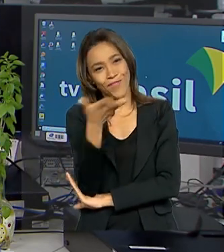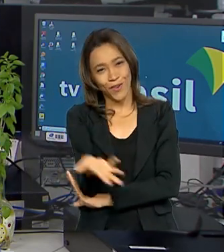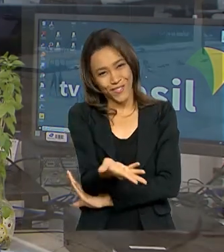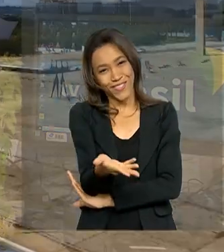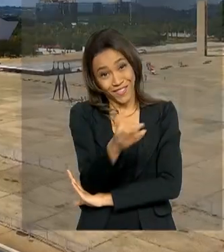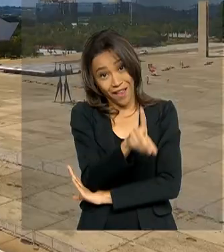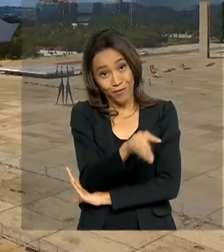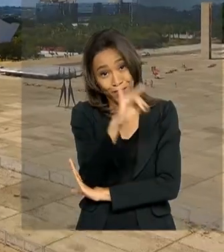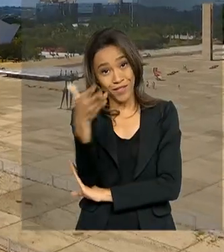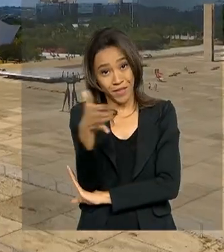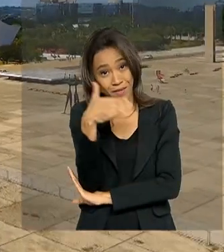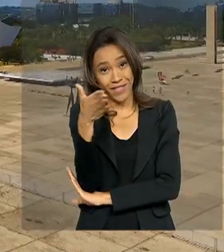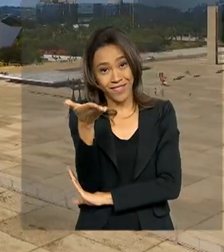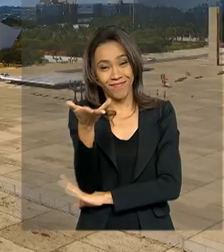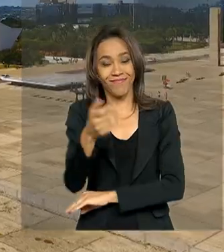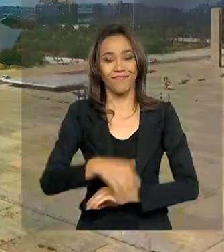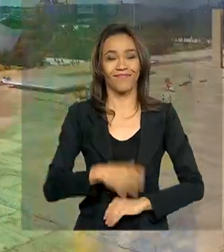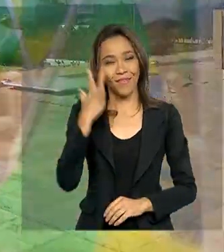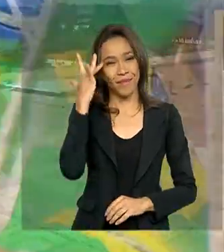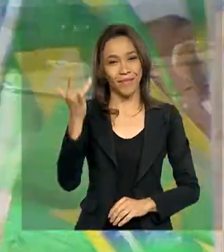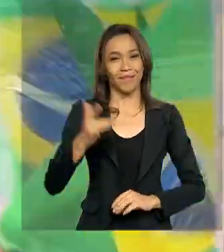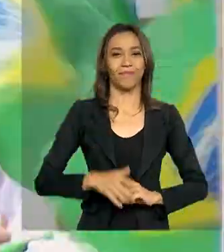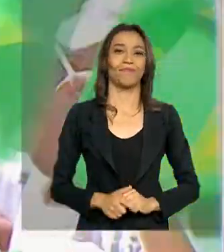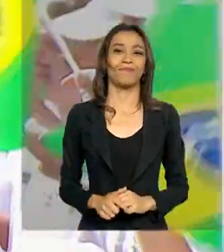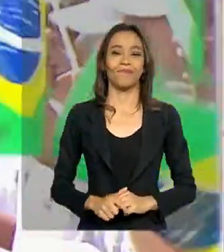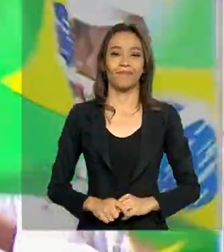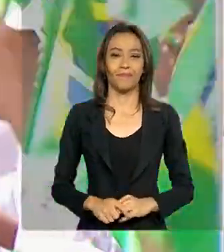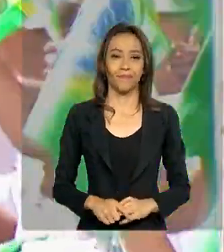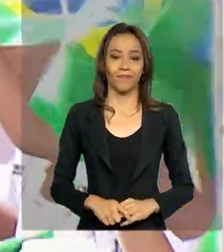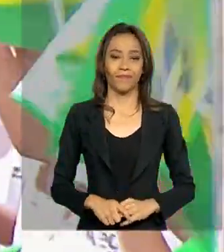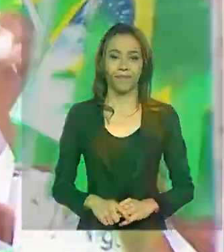Hoje é o dia dela. Até amanhã! MÊ...